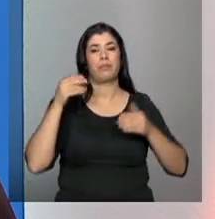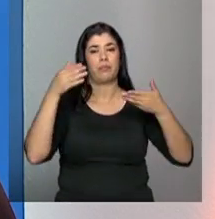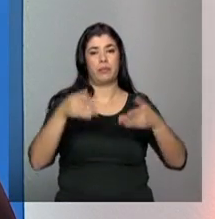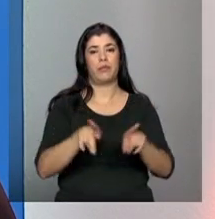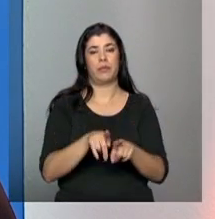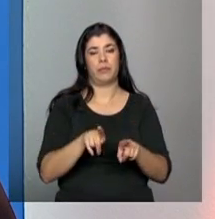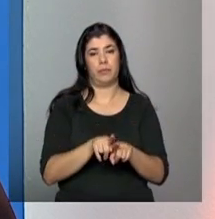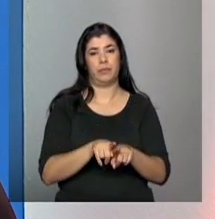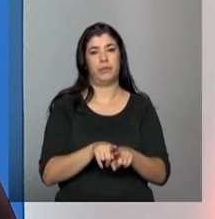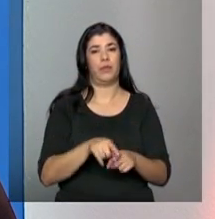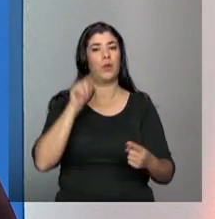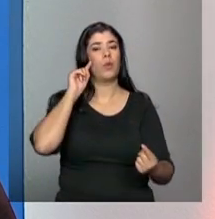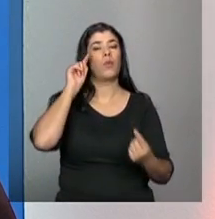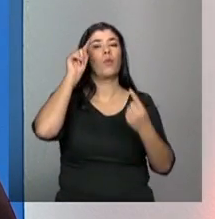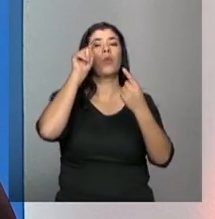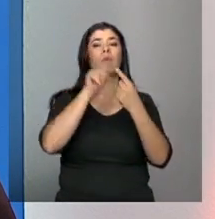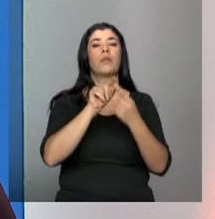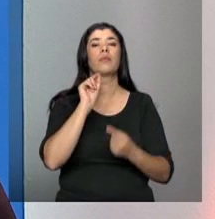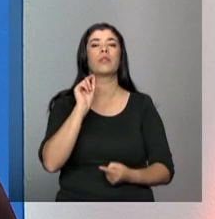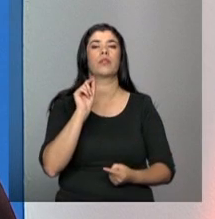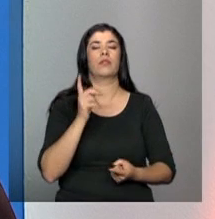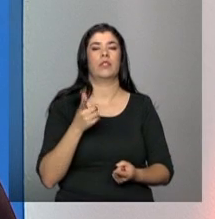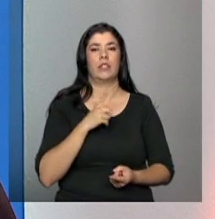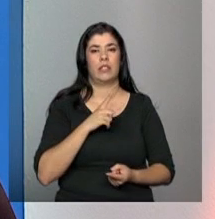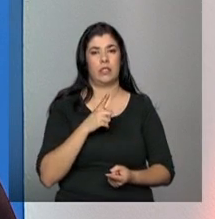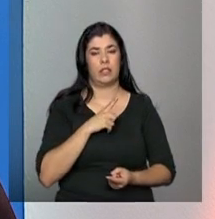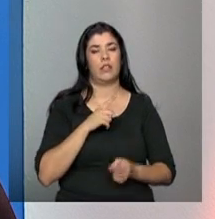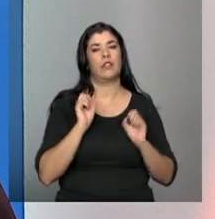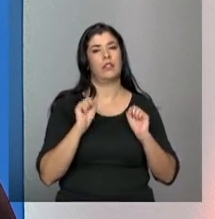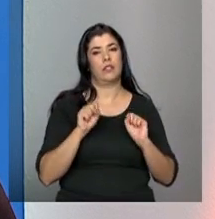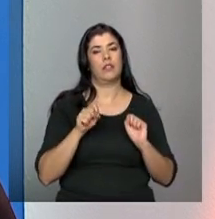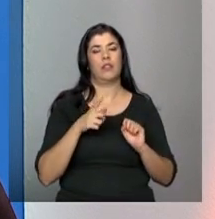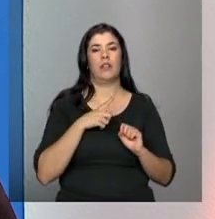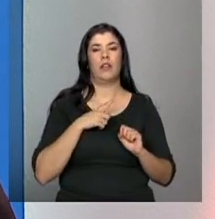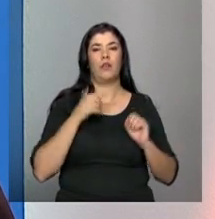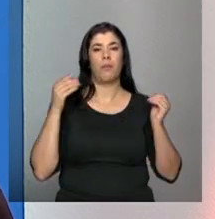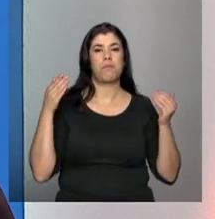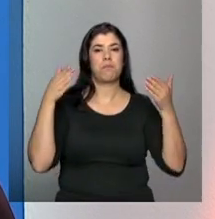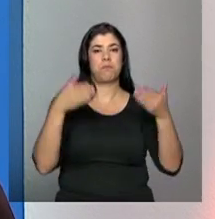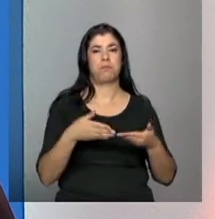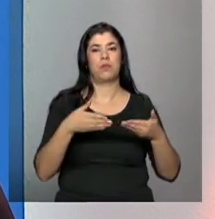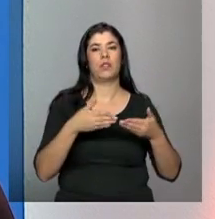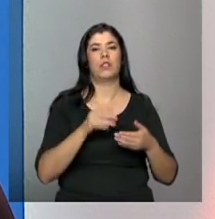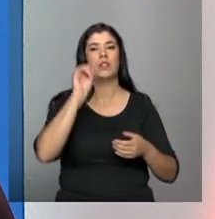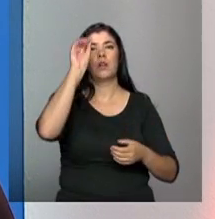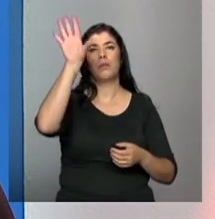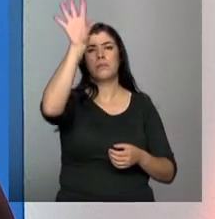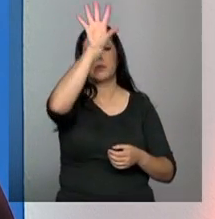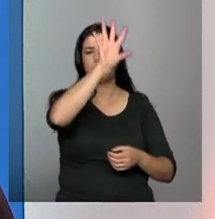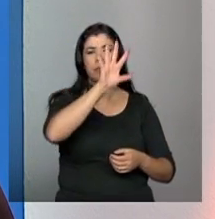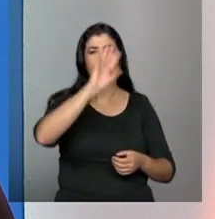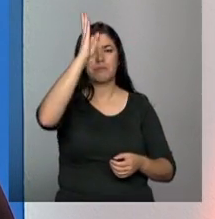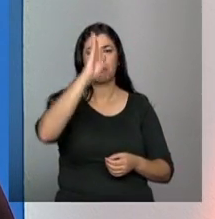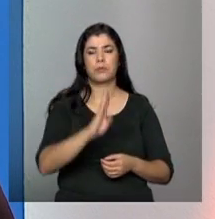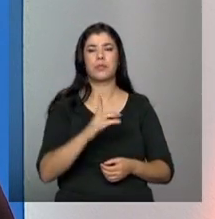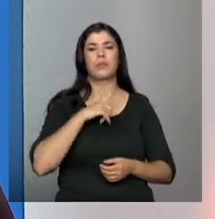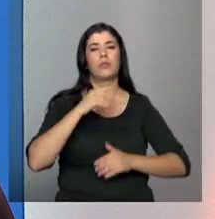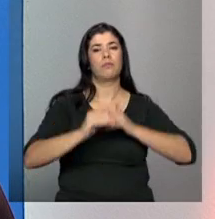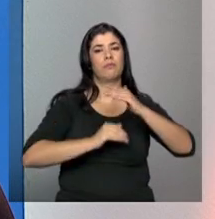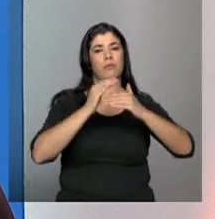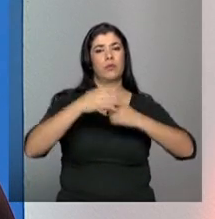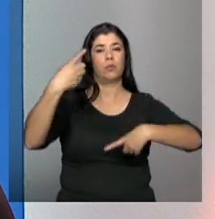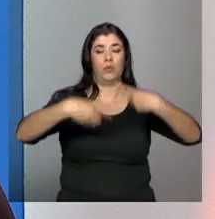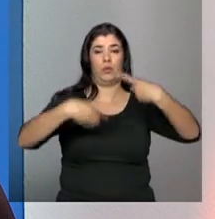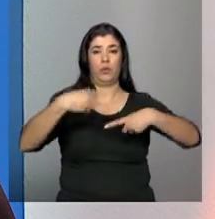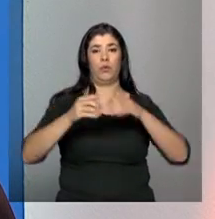nosso propósito, nossa intenção é que tenhamos aí uma participação expressiva em todo o território para essa construção do